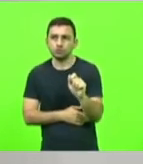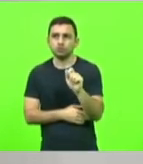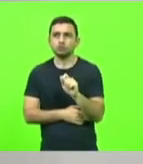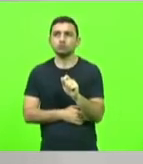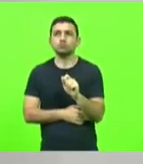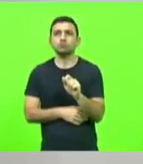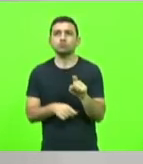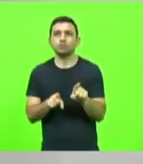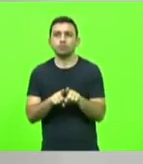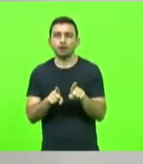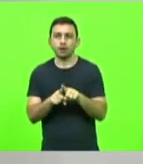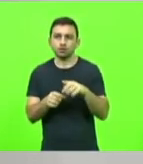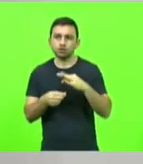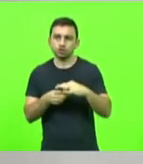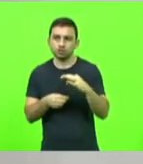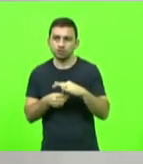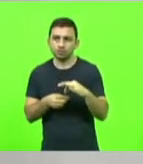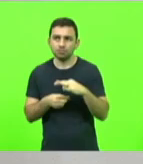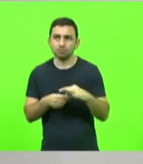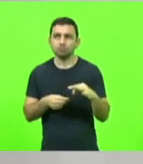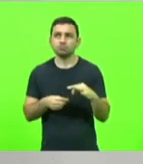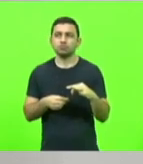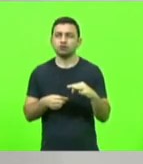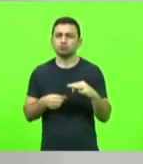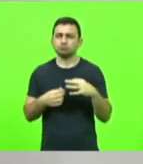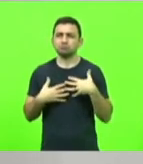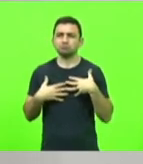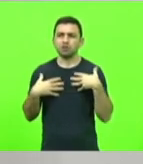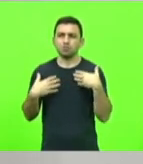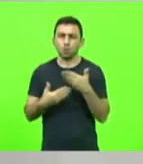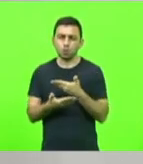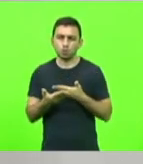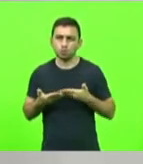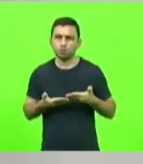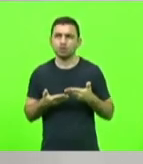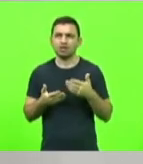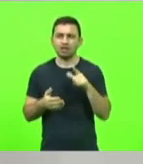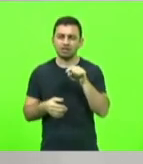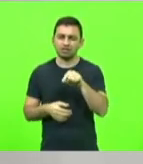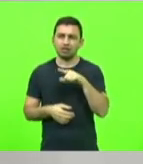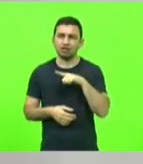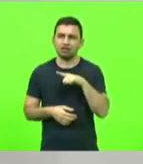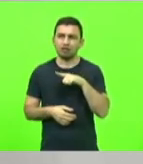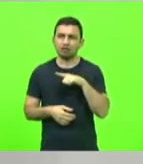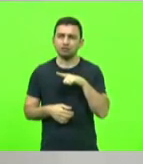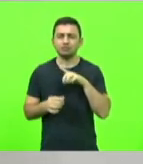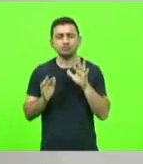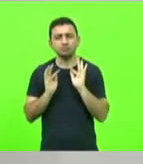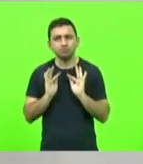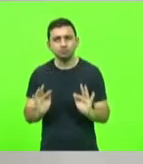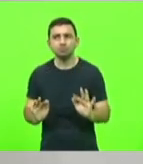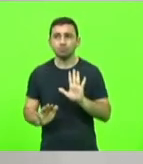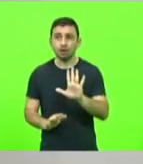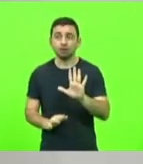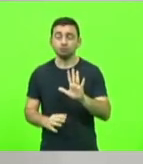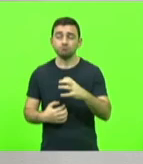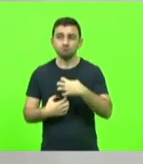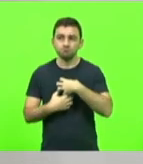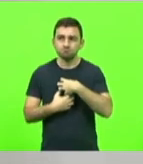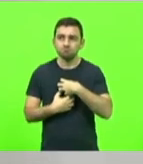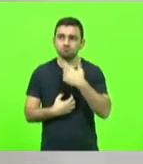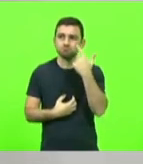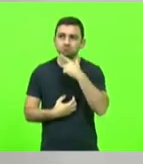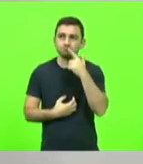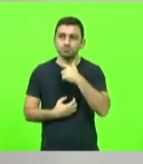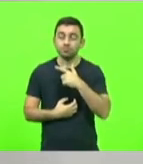entidades representativas. Foi uma cerimônia muito simples, mas muito significativa. E hoje o